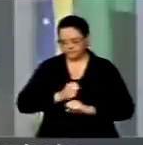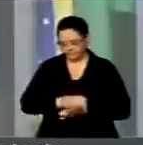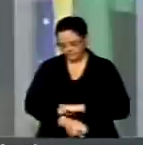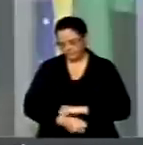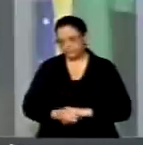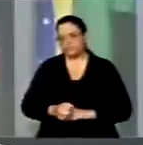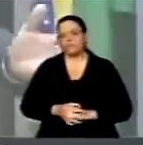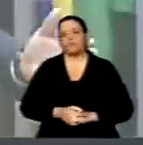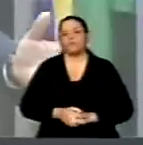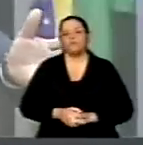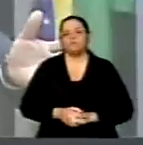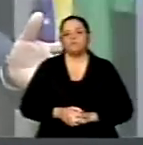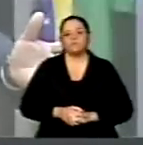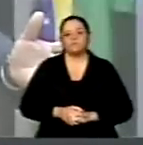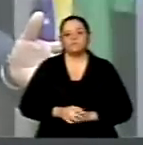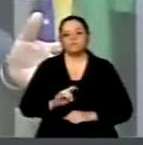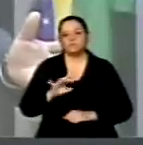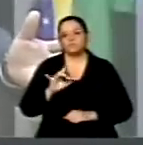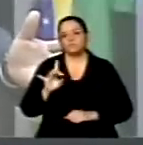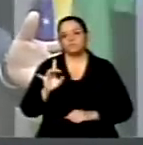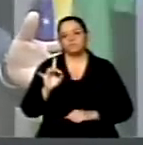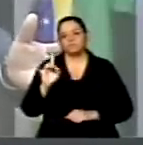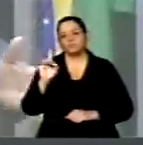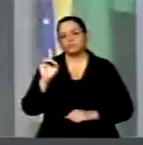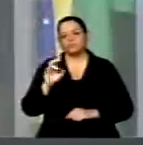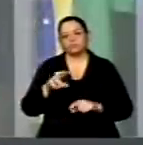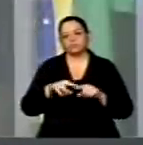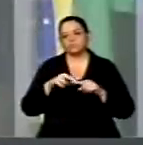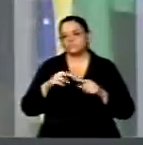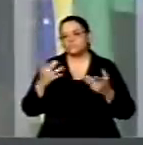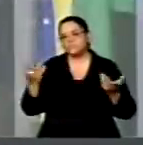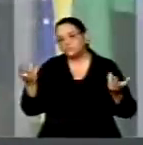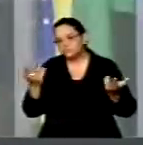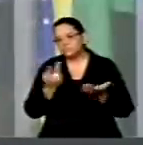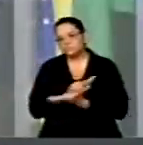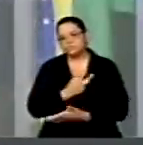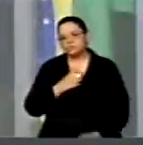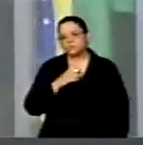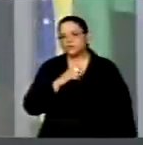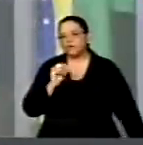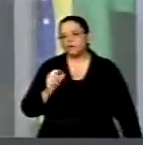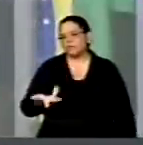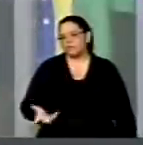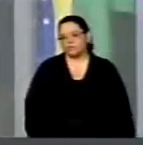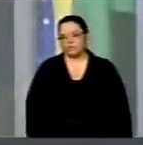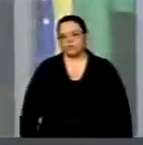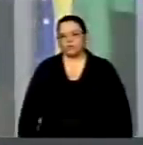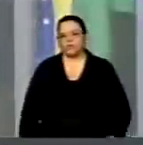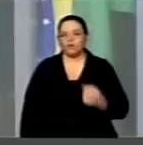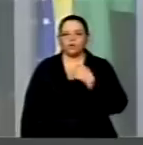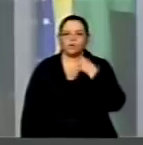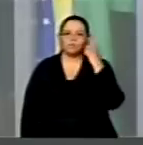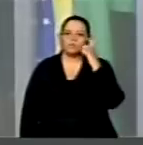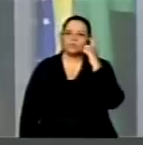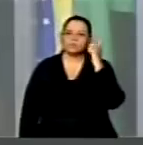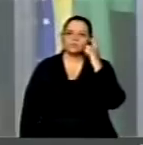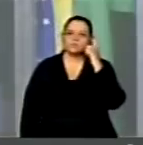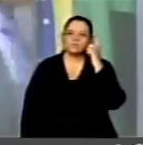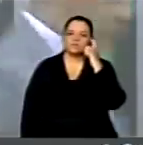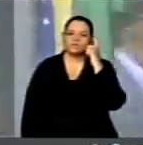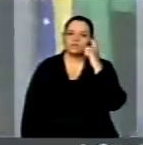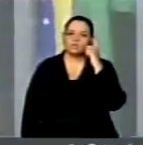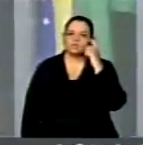Só pode haver uma razão. E eu refletia e me perguntava que razão é essa.